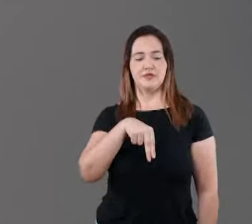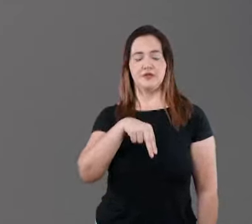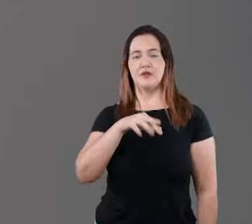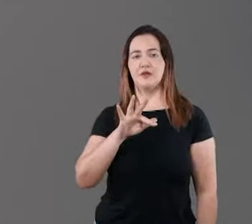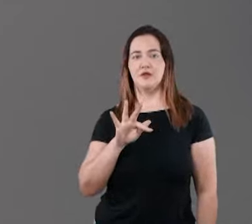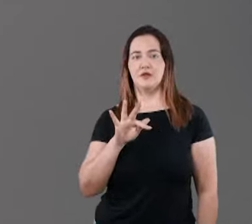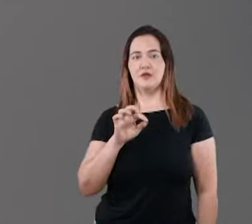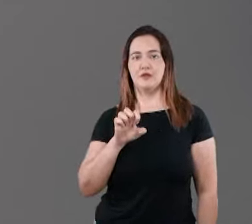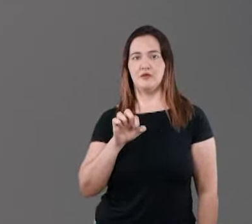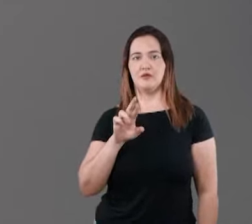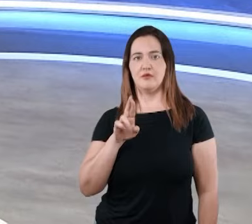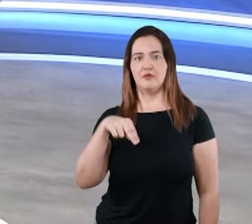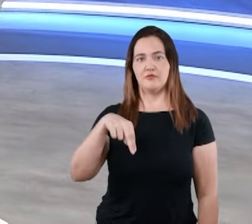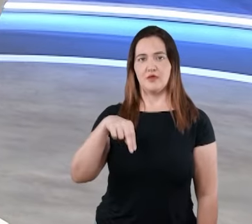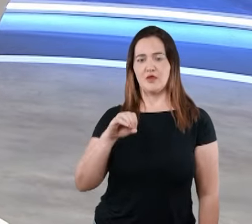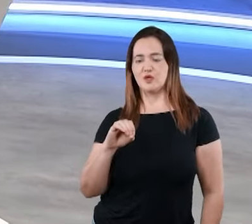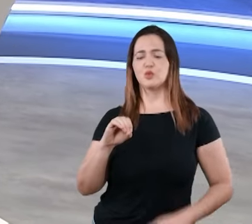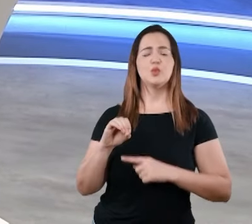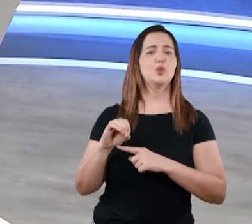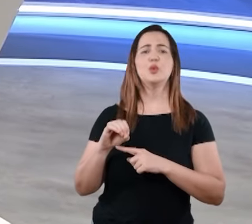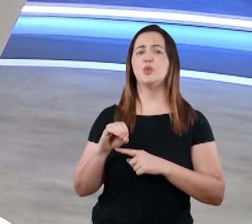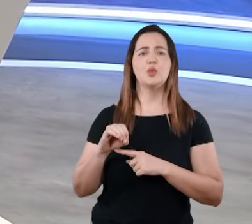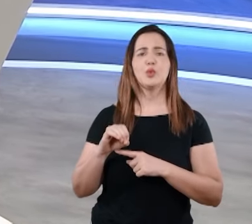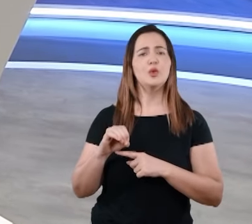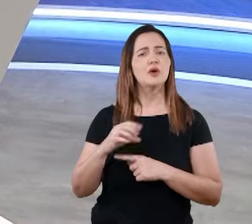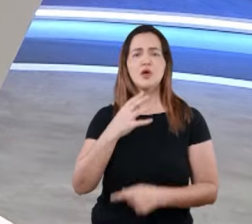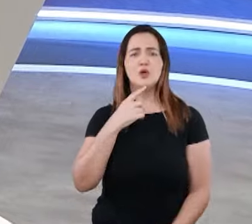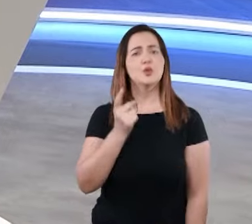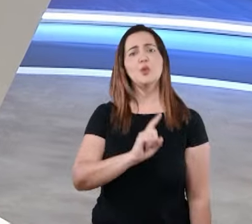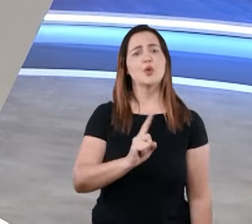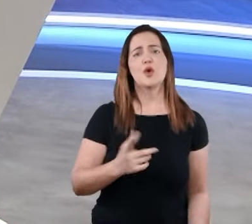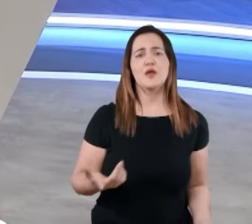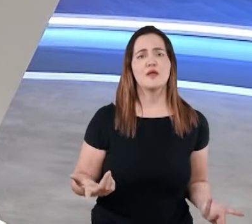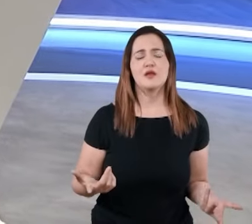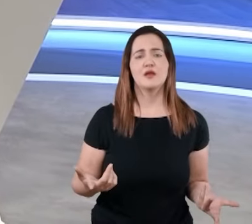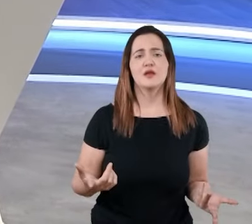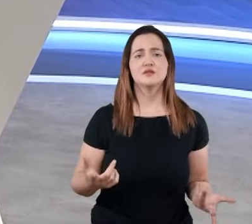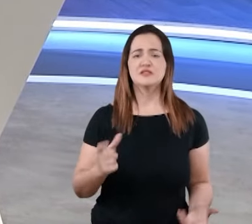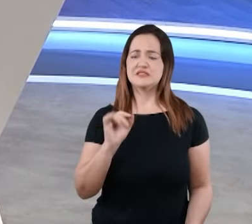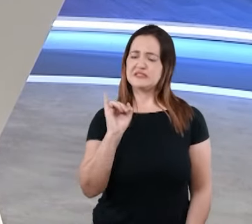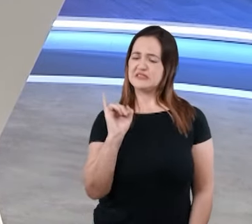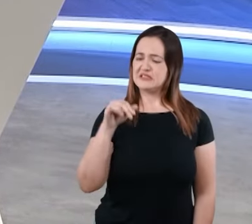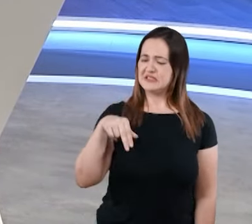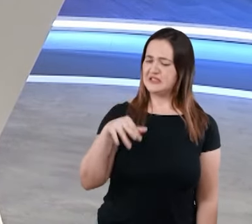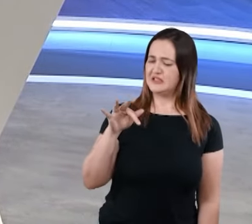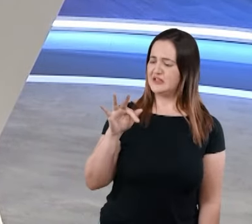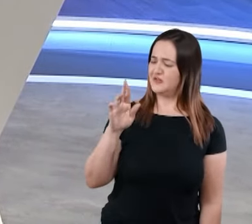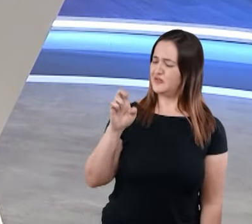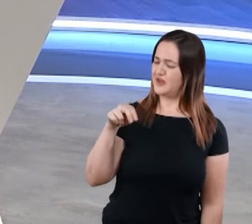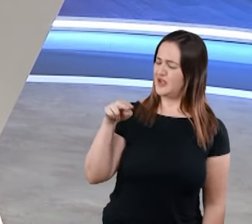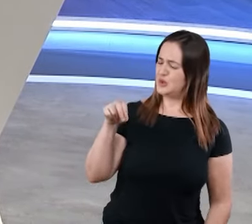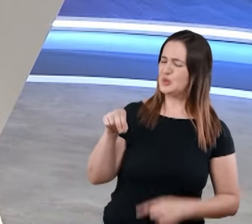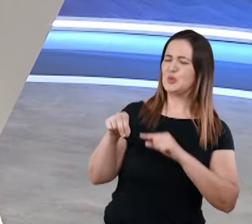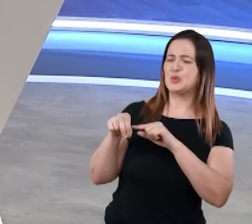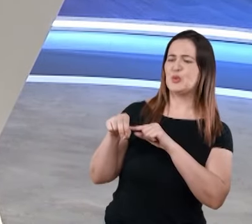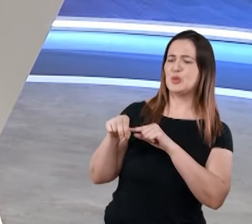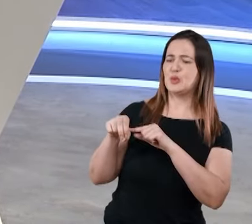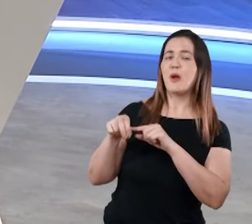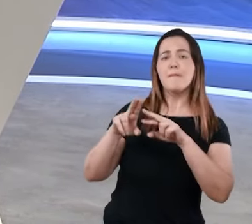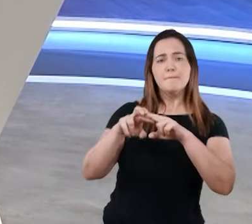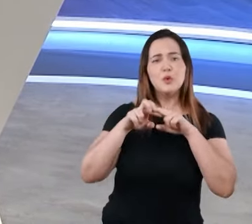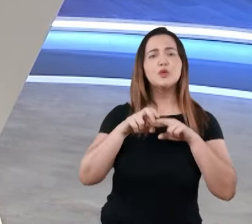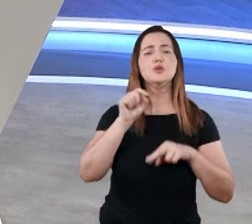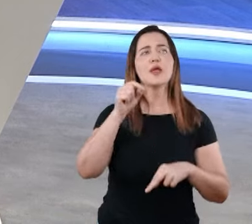da palavra inferno. E porque elas não têm essa dimensão do que a Bíblia fala sobre o inferno, começam a